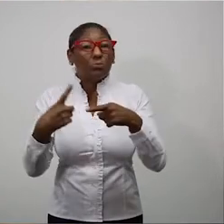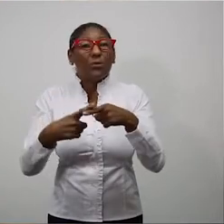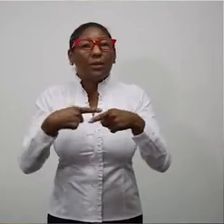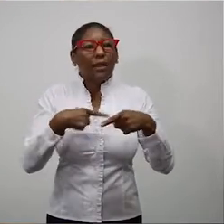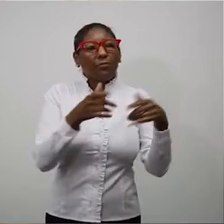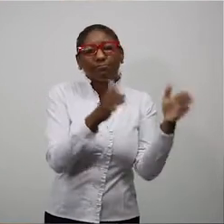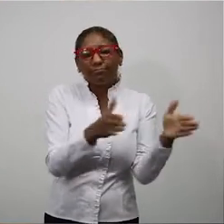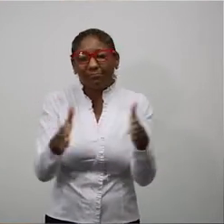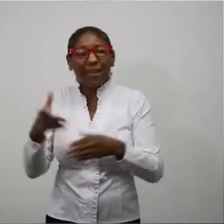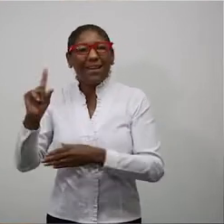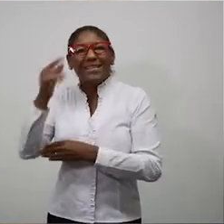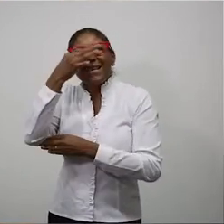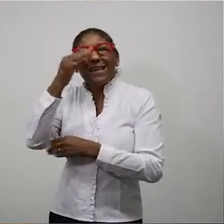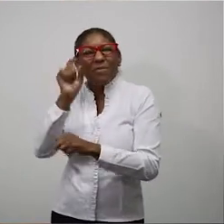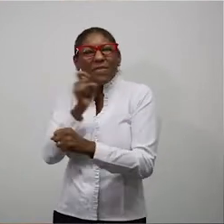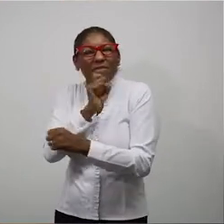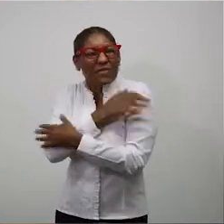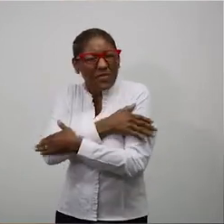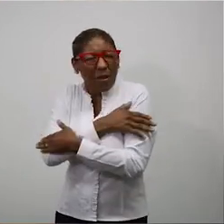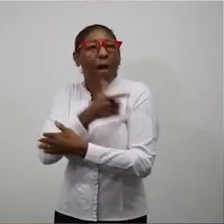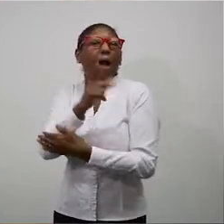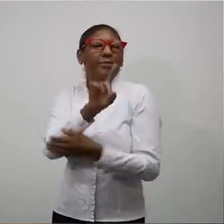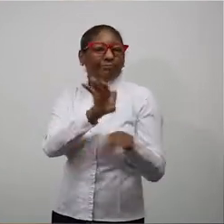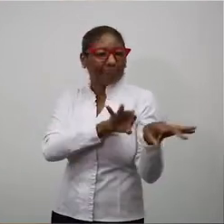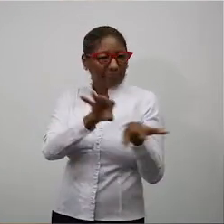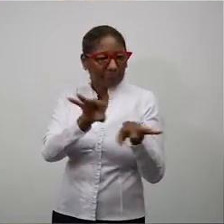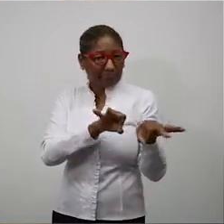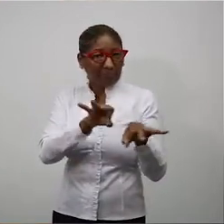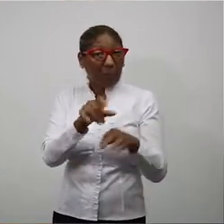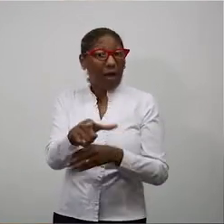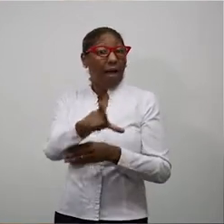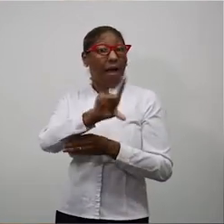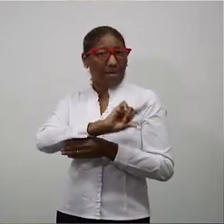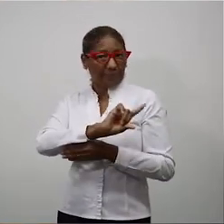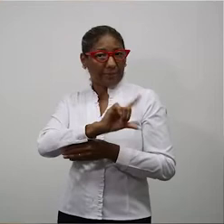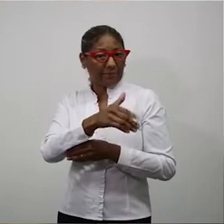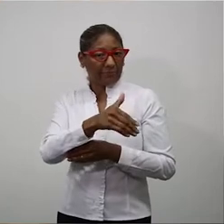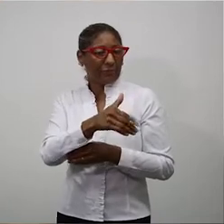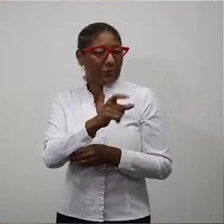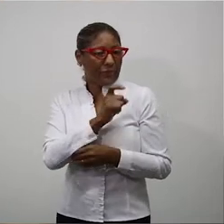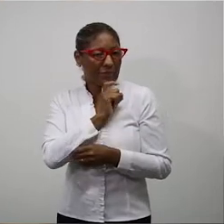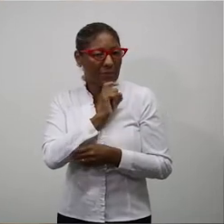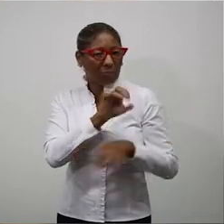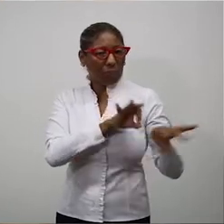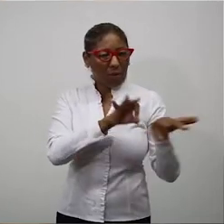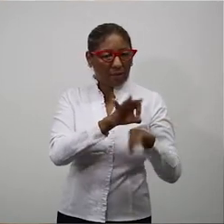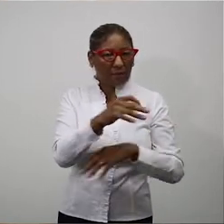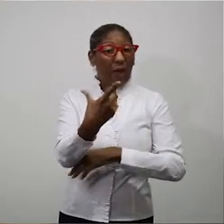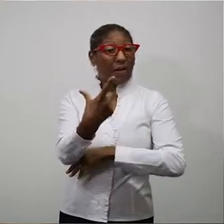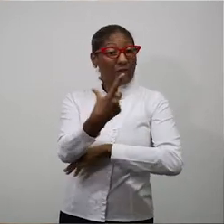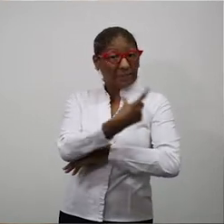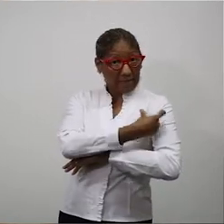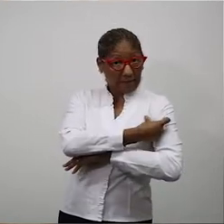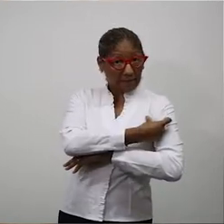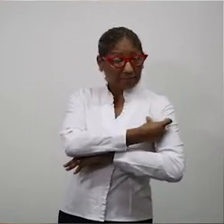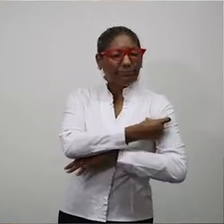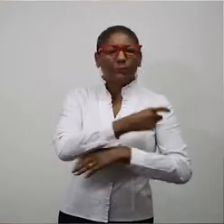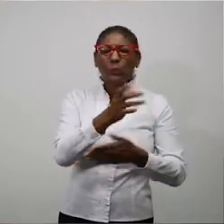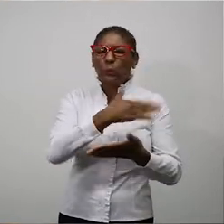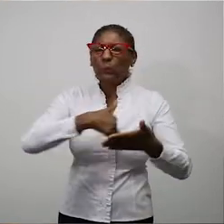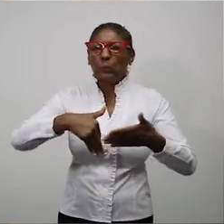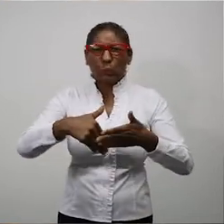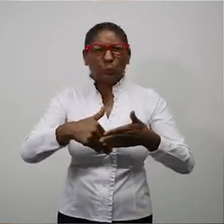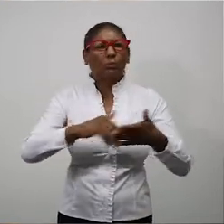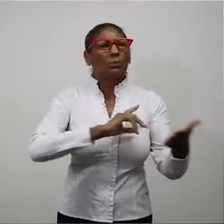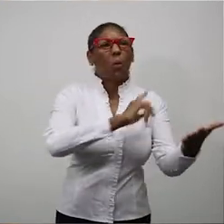a gente tem toda a rede da influenza pronta e desocupada, então até iniciar a campanha da influenza é tranquilo. Aí o que a gente tem já é